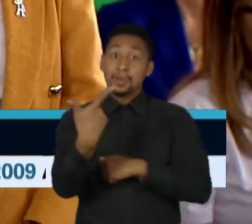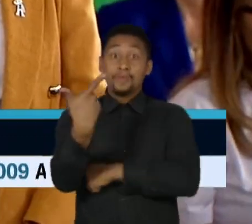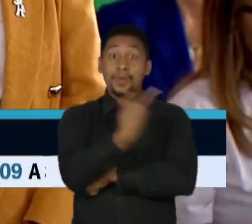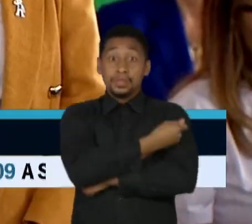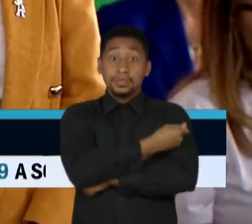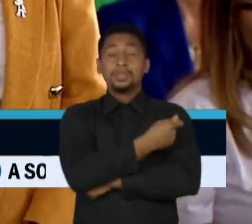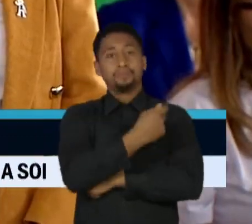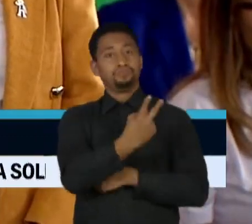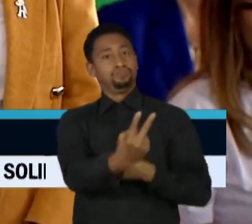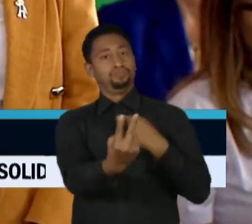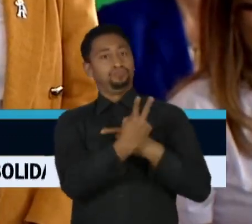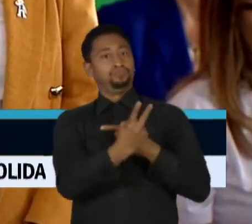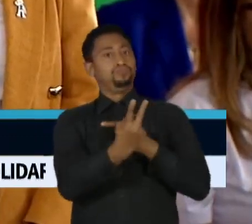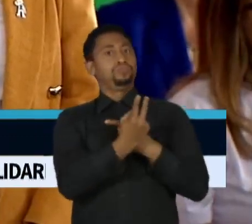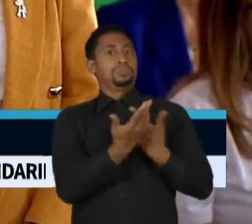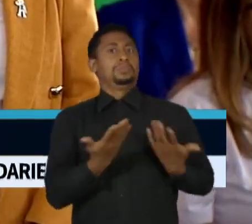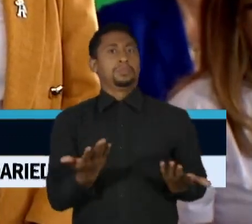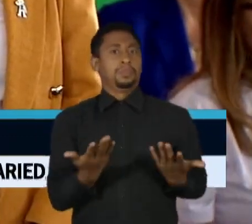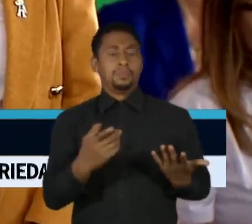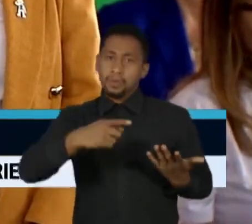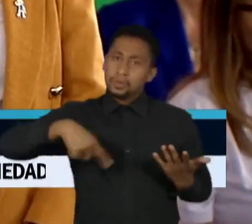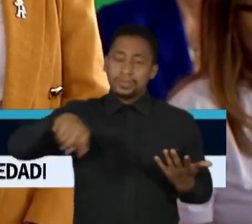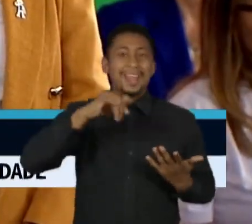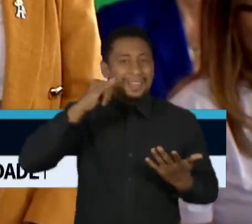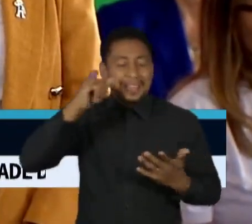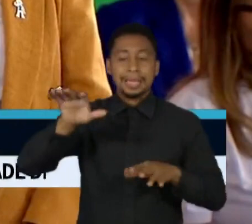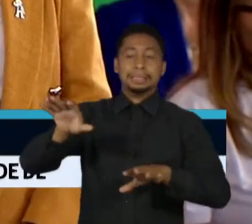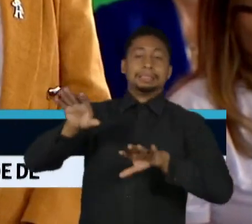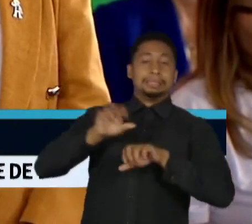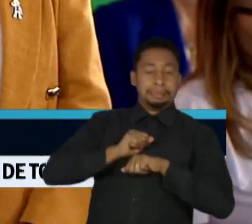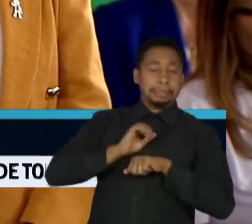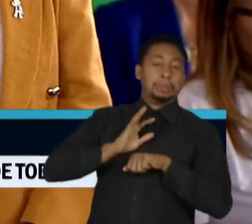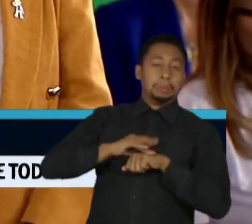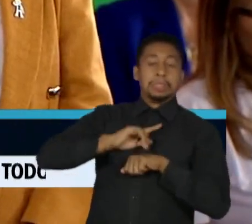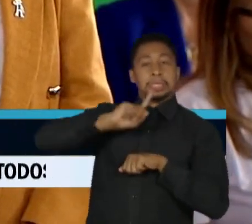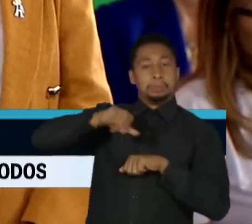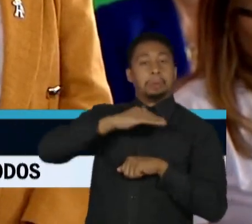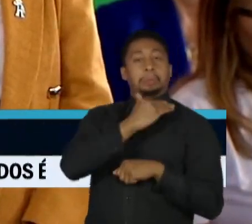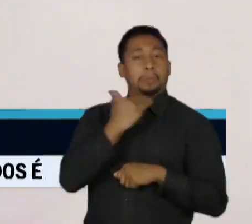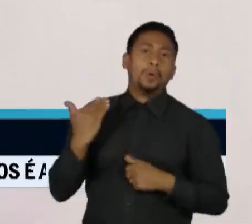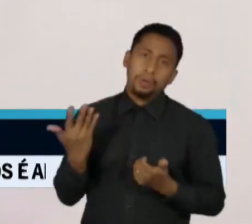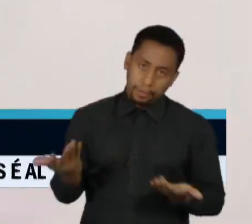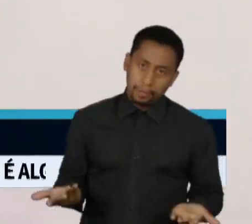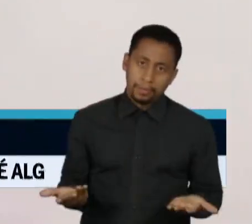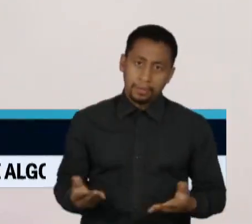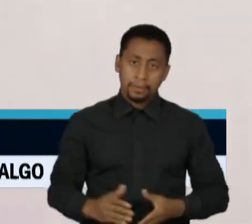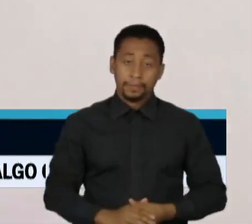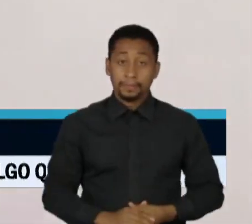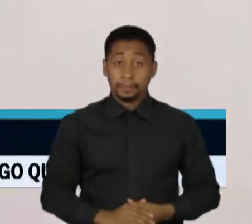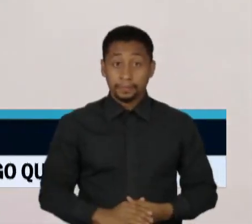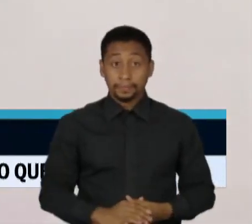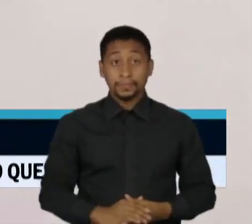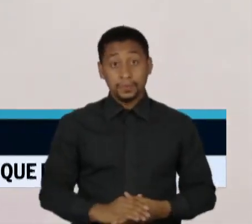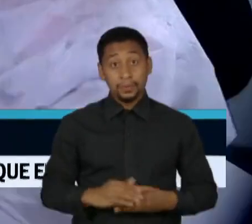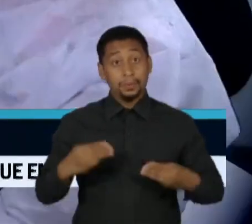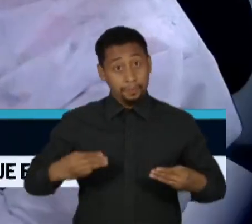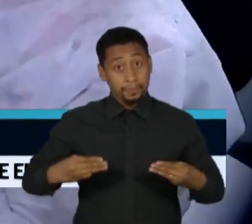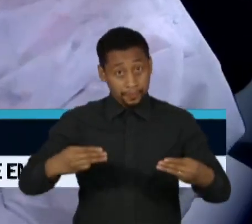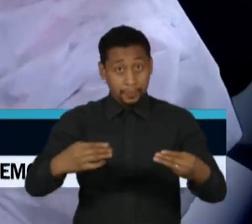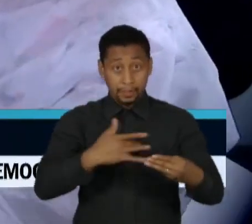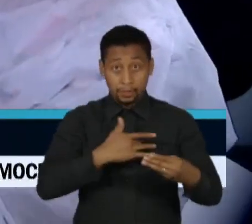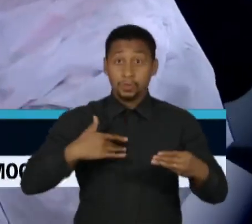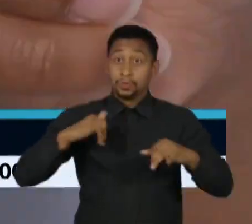única garantia que você tem de não morrer por falta de responsabilidade. Segundo o Ministério da Saúde,